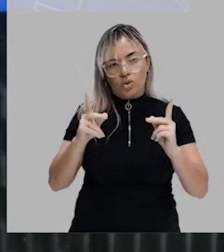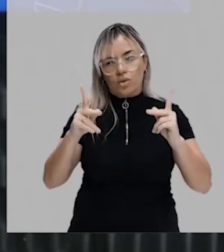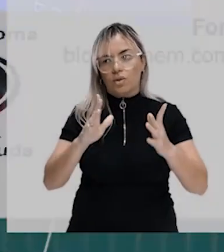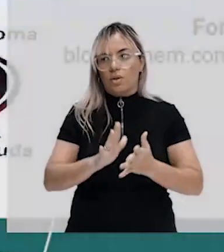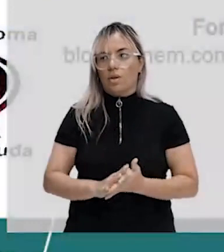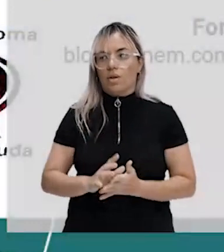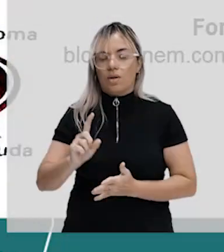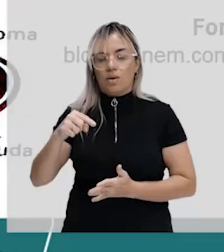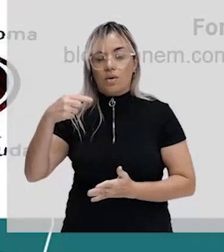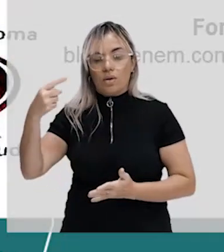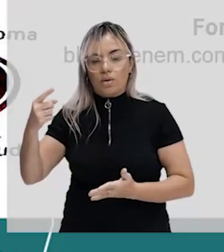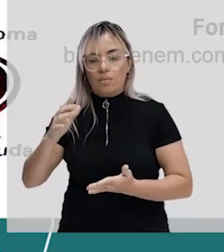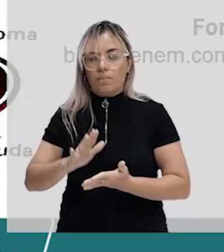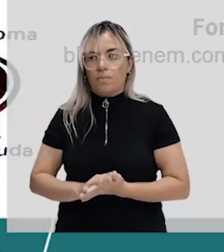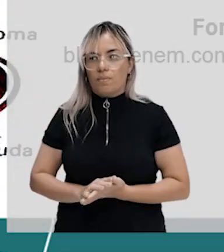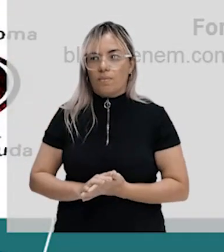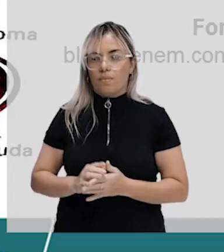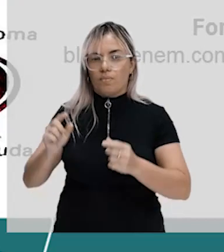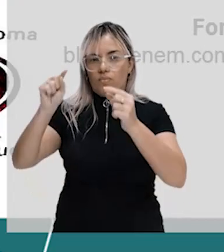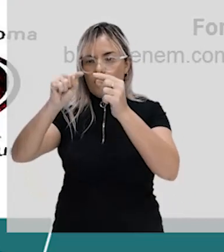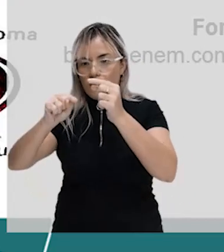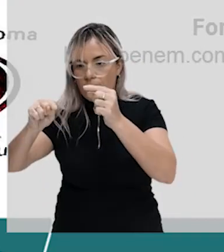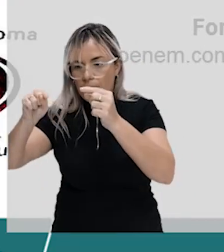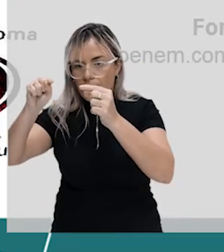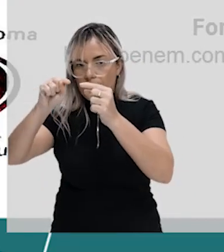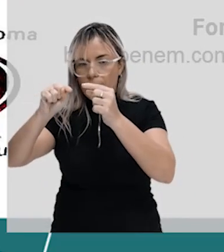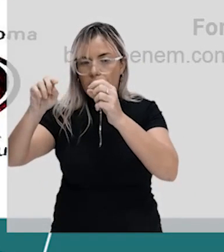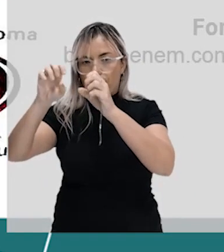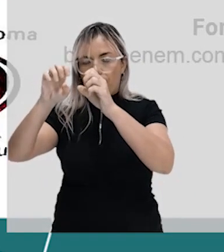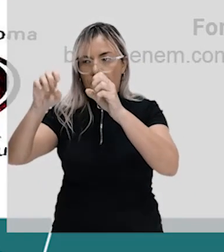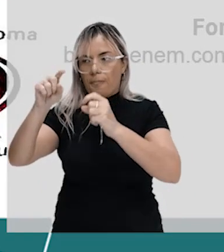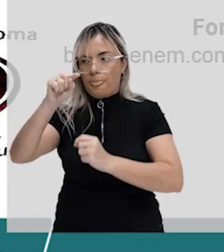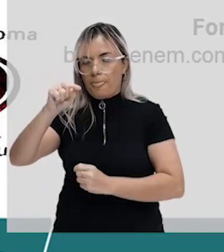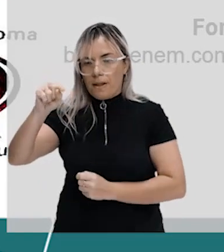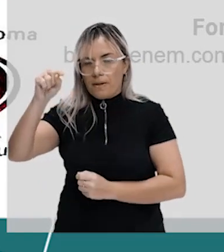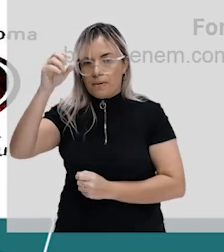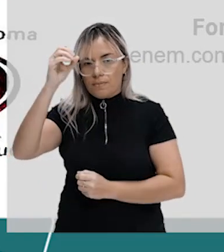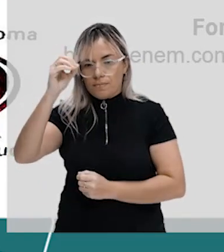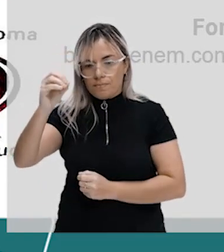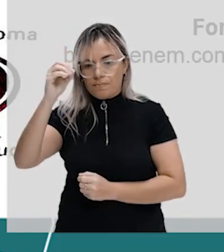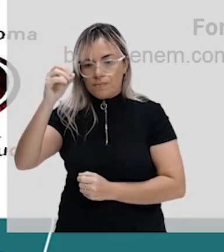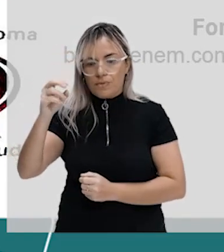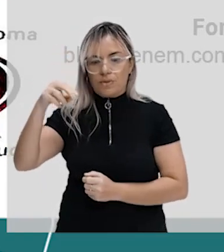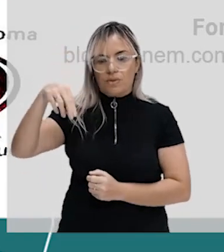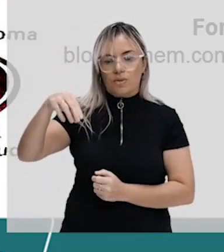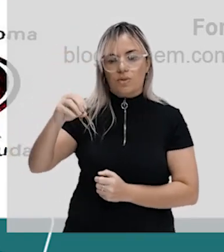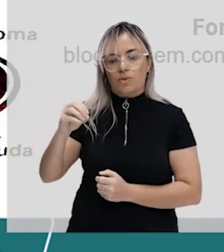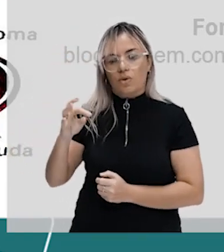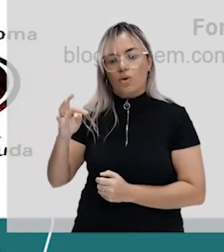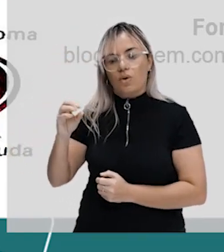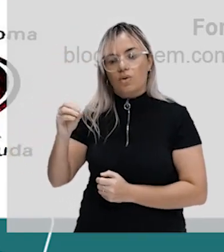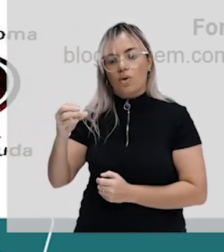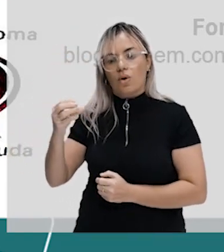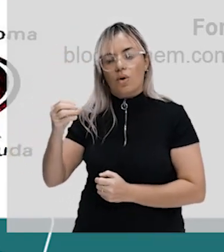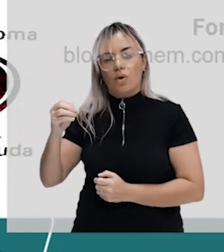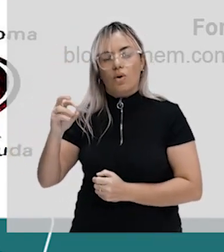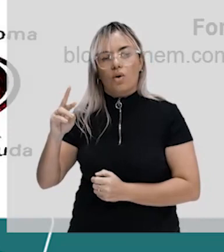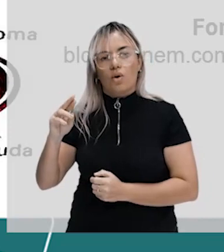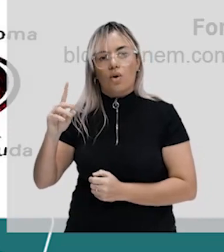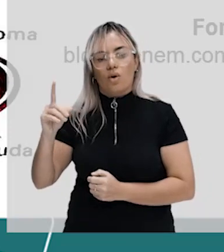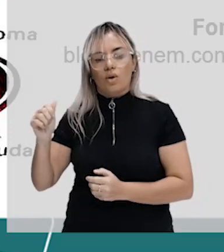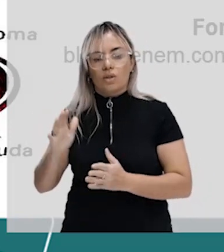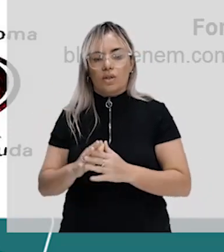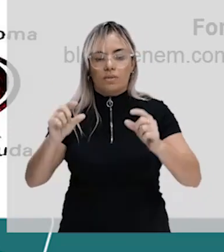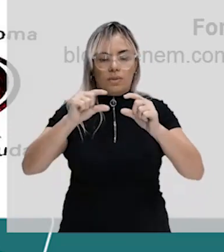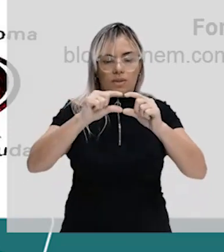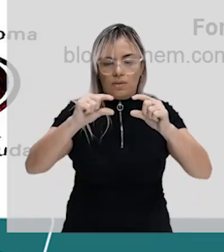E essa outra aqui, essa outra estrutura cilíndrica é a notocorda, representada por esse bastãozinho amarelo, tá?